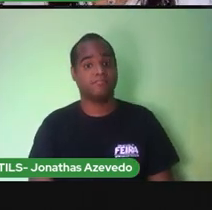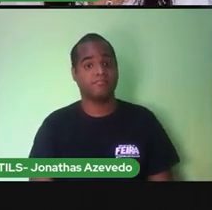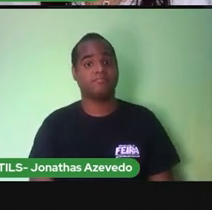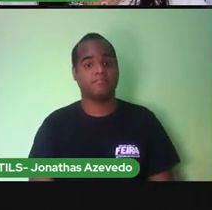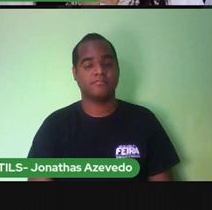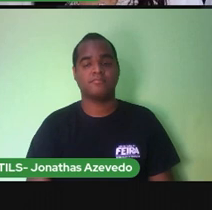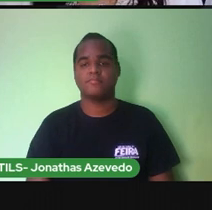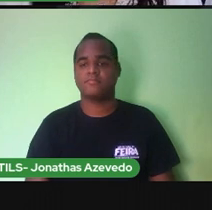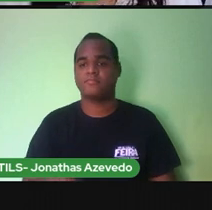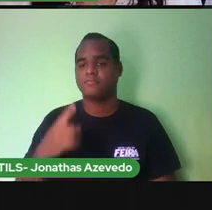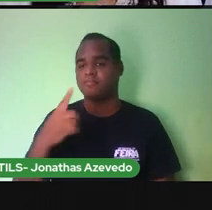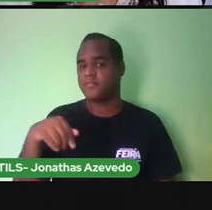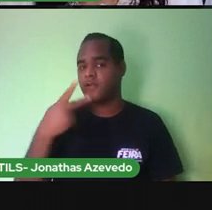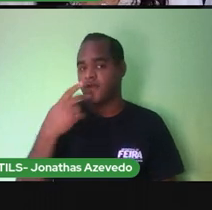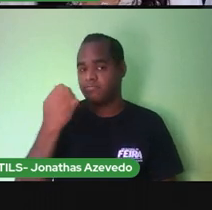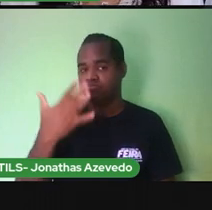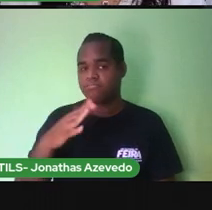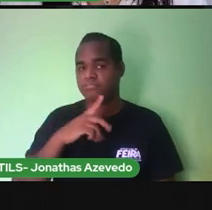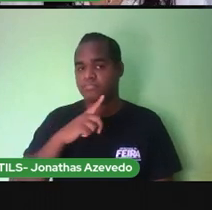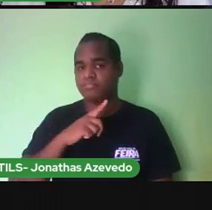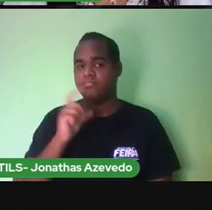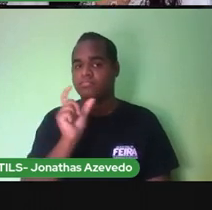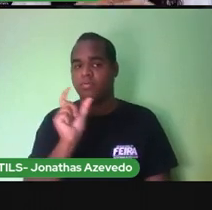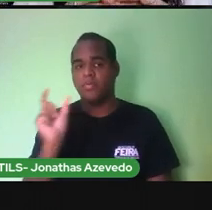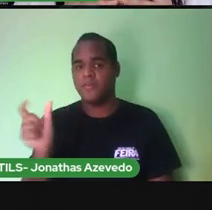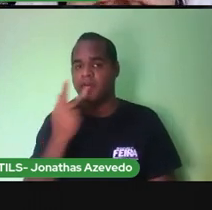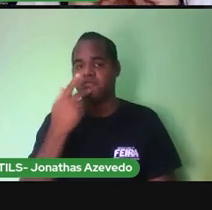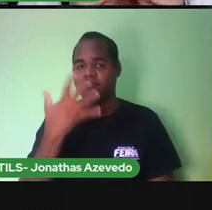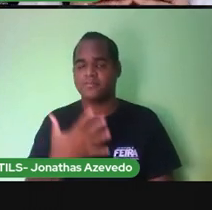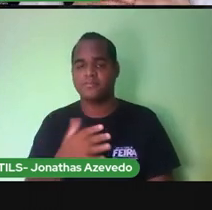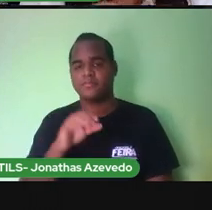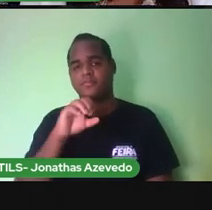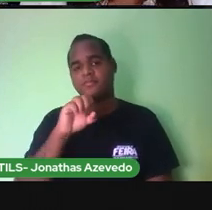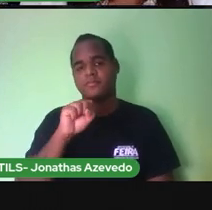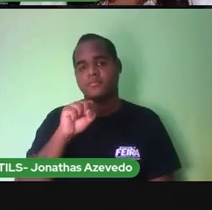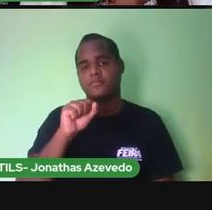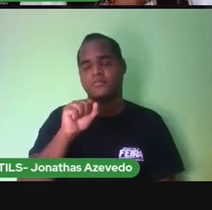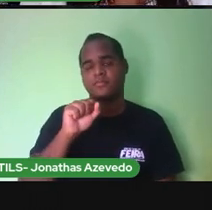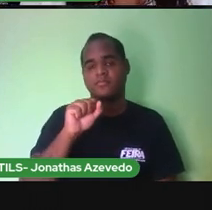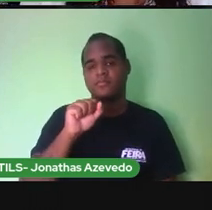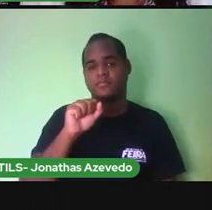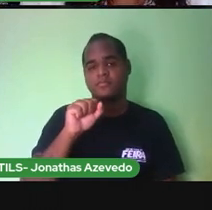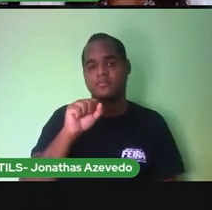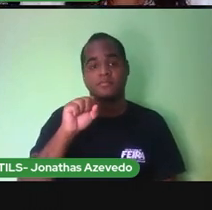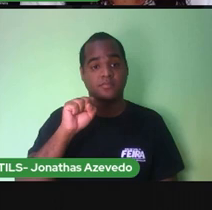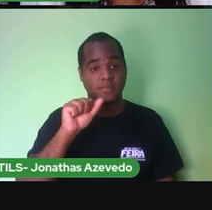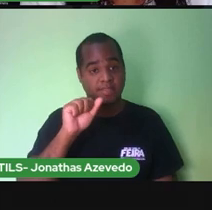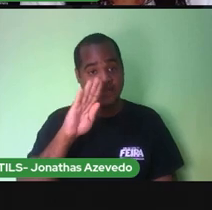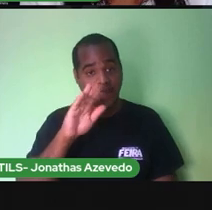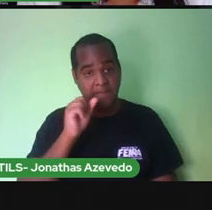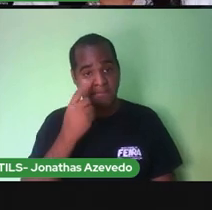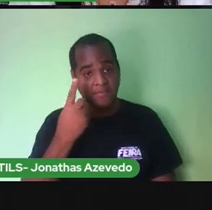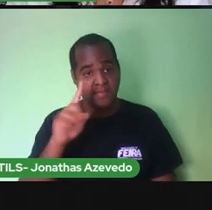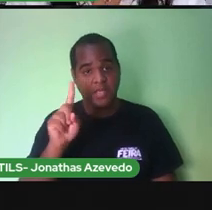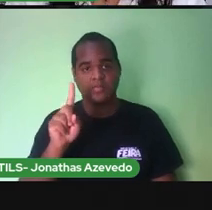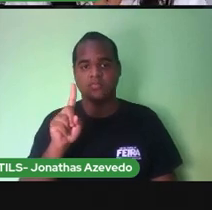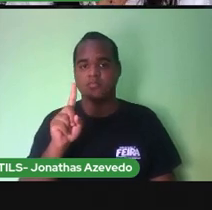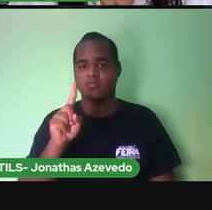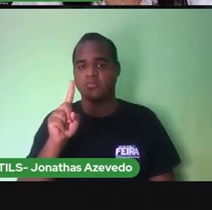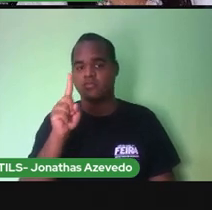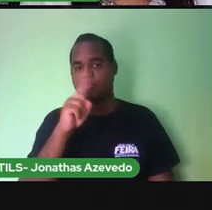temos essas palavrinhas que respondem a nossa questão